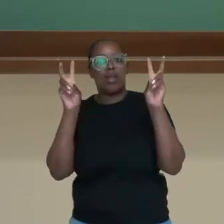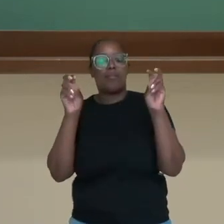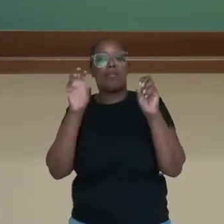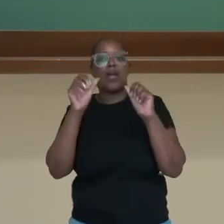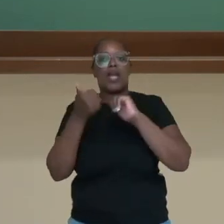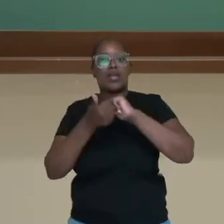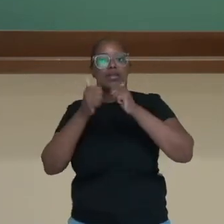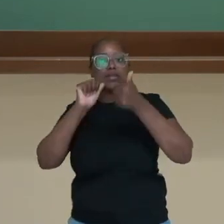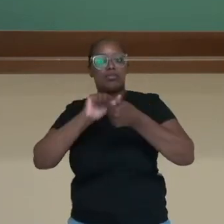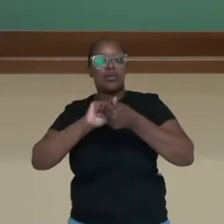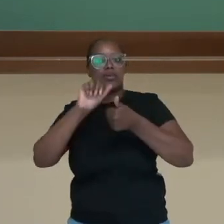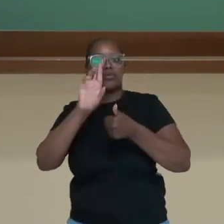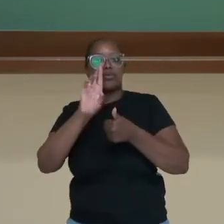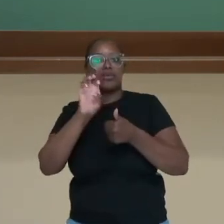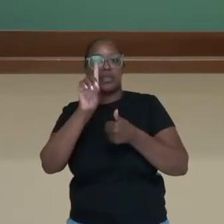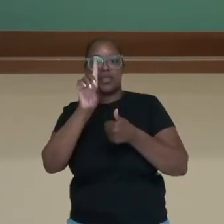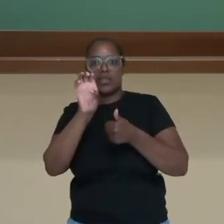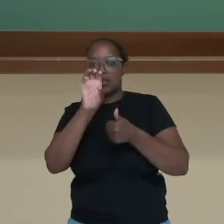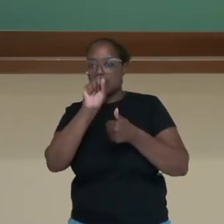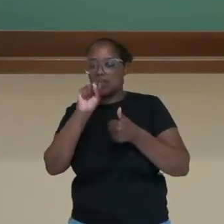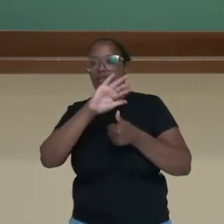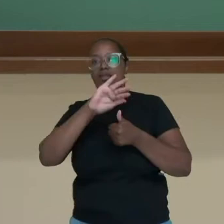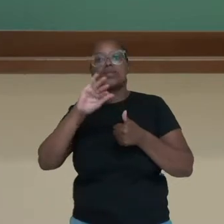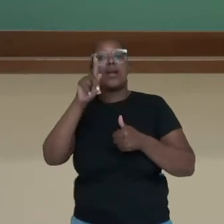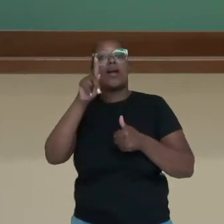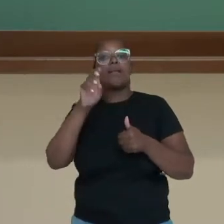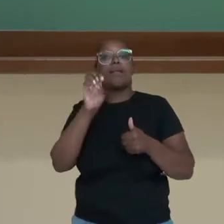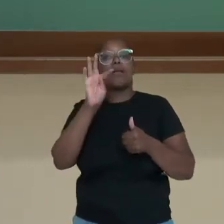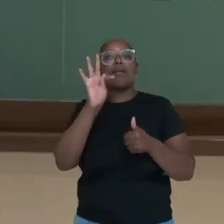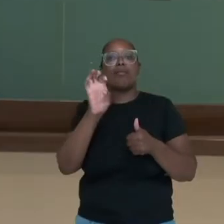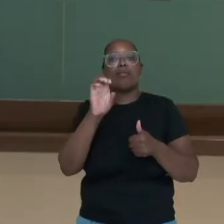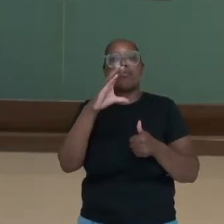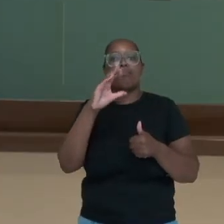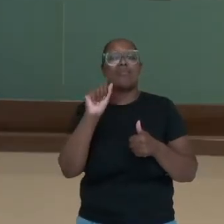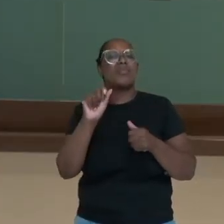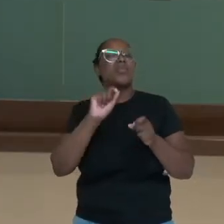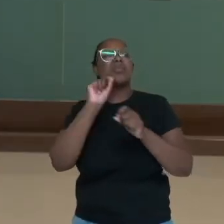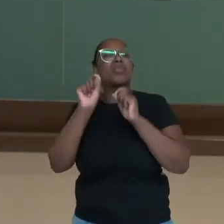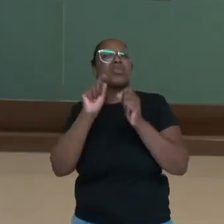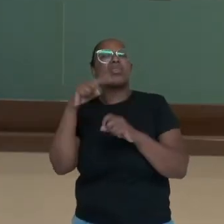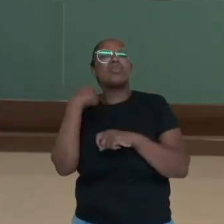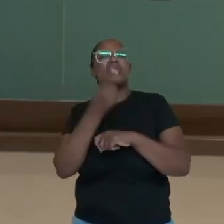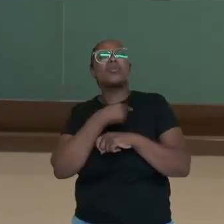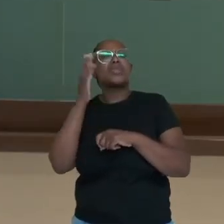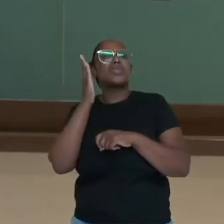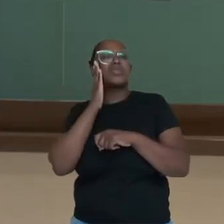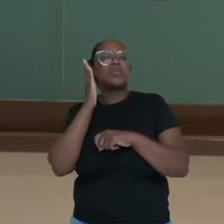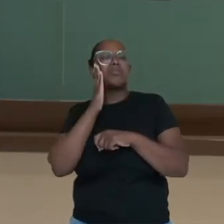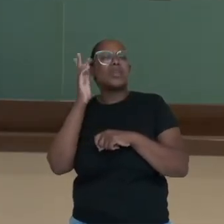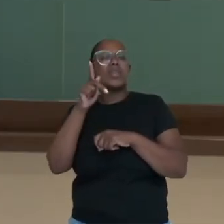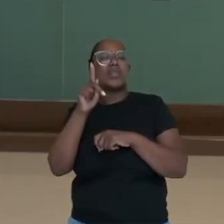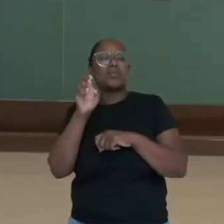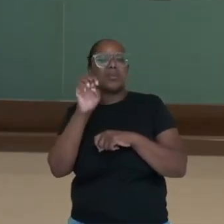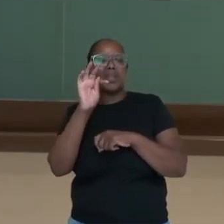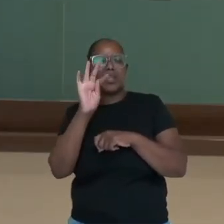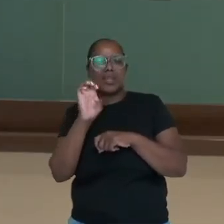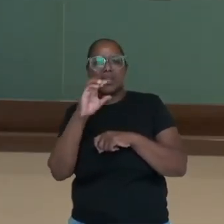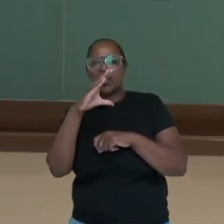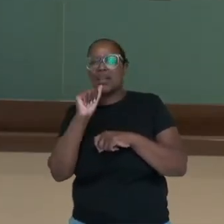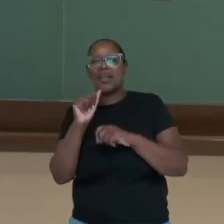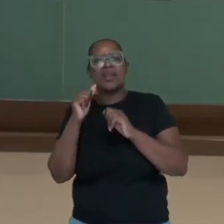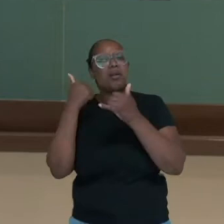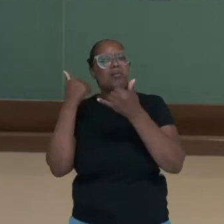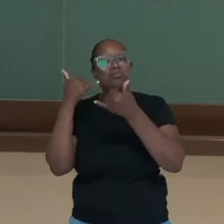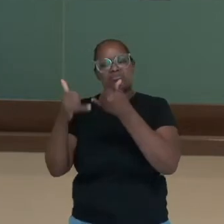professora Francielle Galdino, vem comigo. O que nós sabemos? Peteca é um brinquedo, afinal